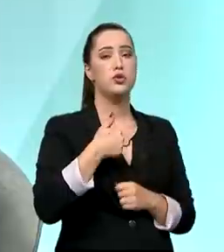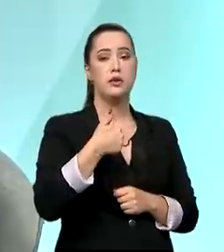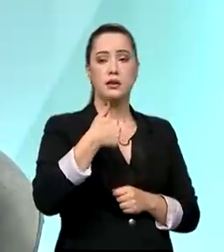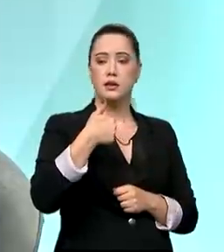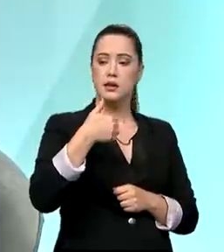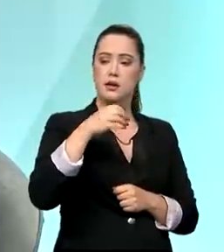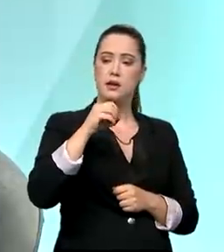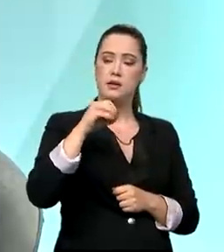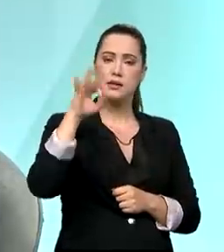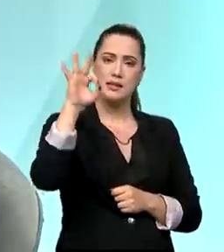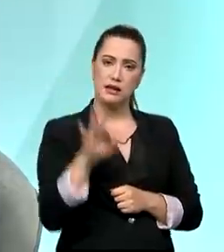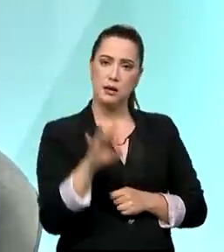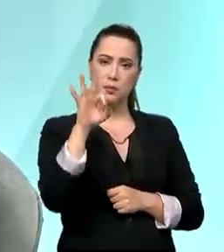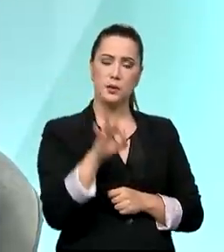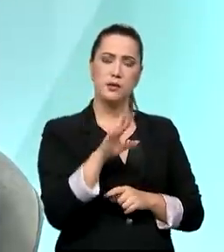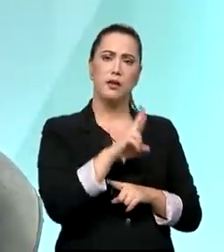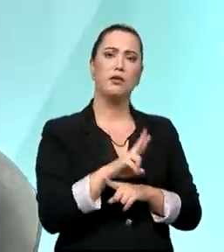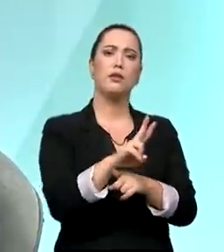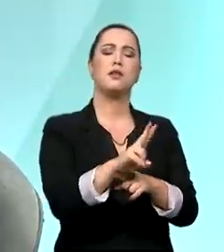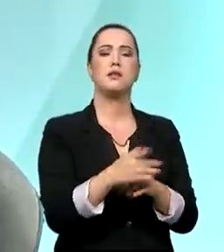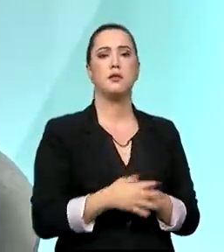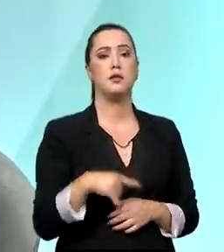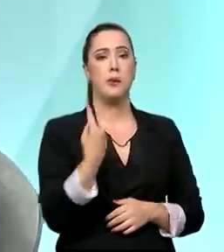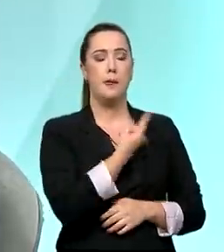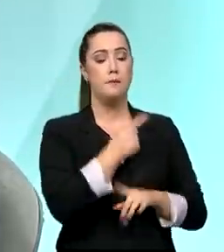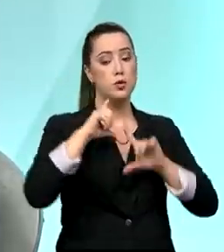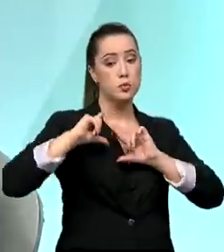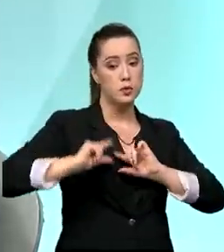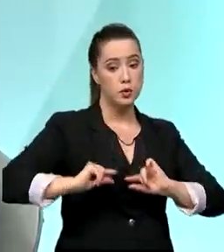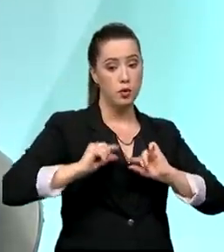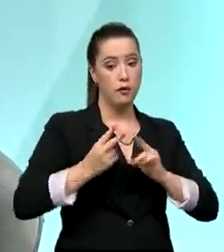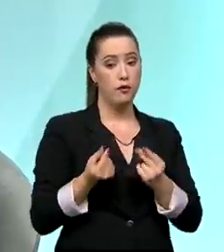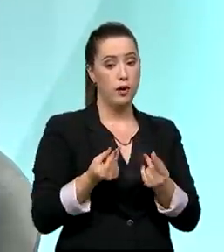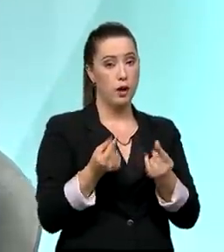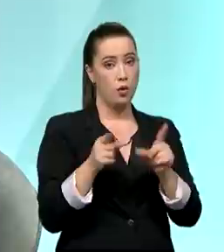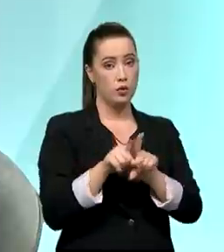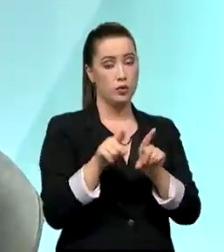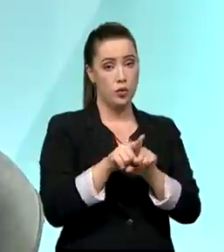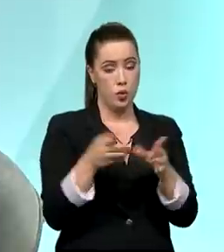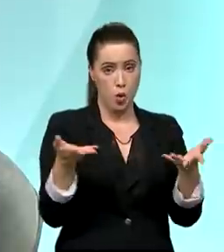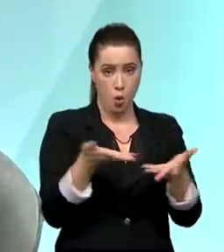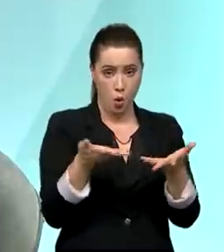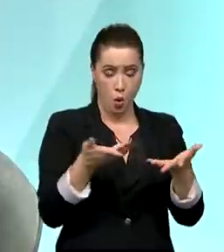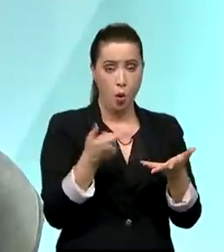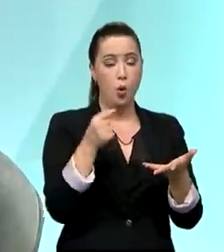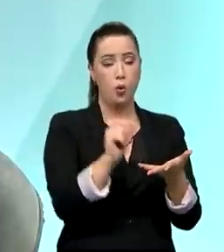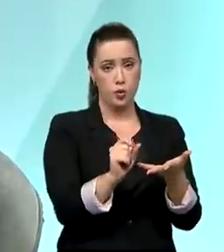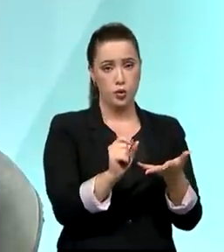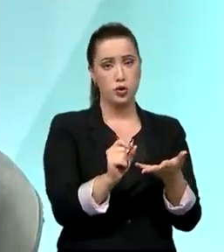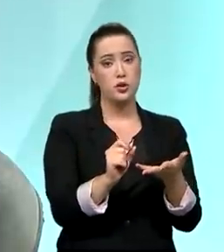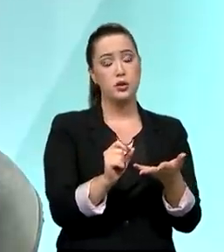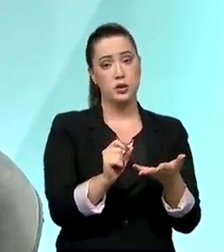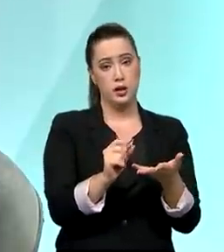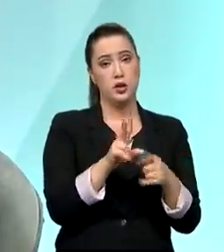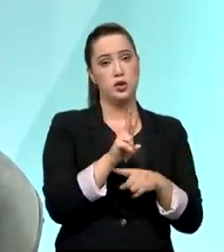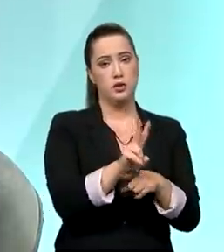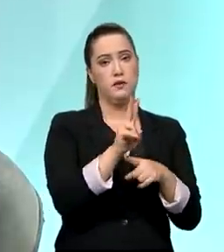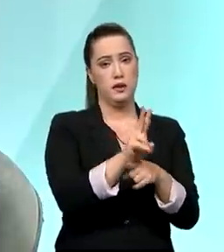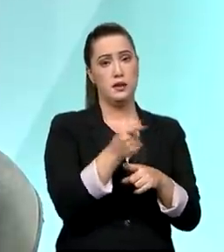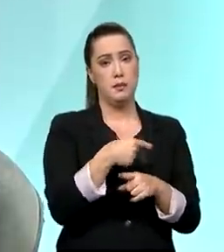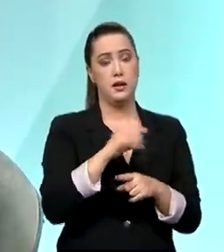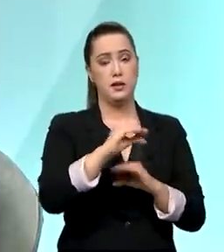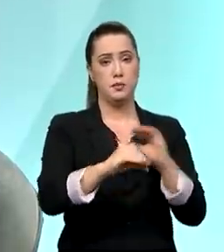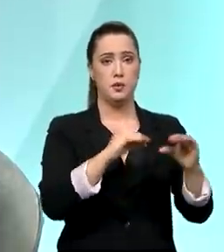taxas de crédito, ou seja, a menor taxa de crédito que a Caixa tem vai para esse programa. Agora, é importante que